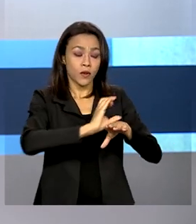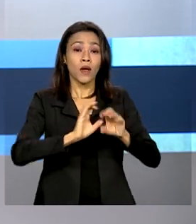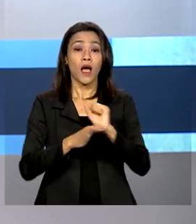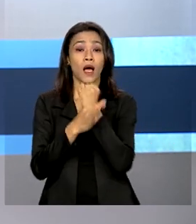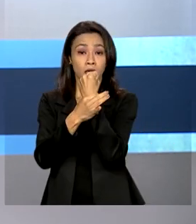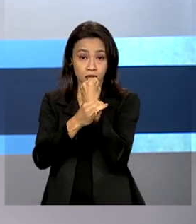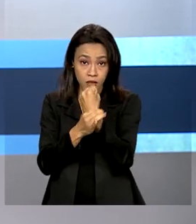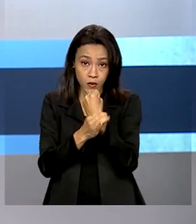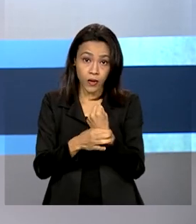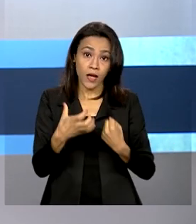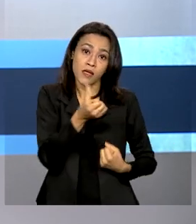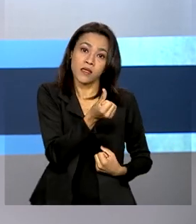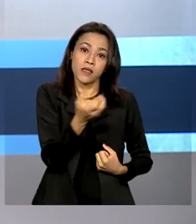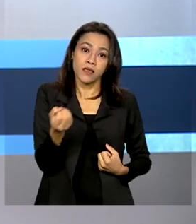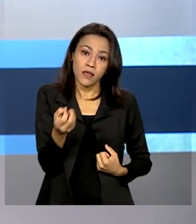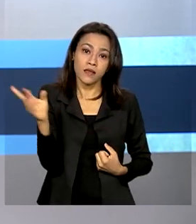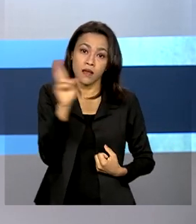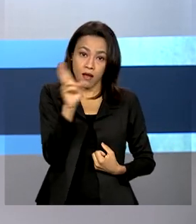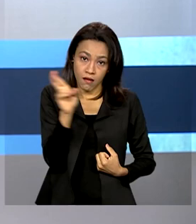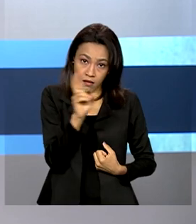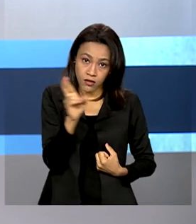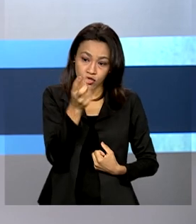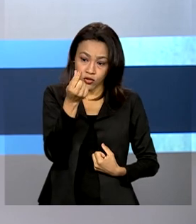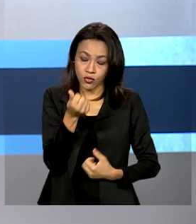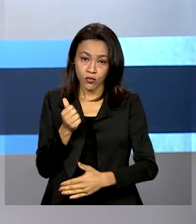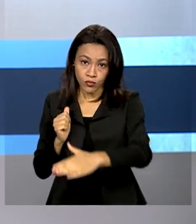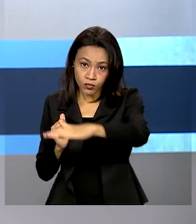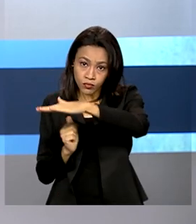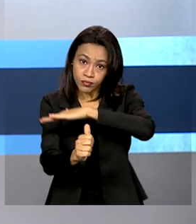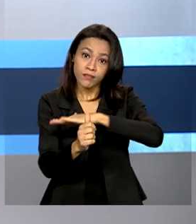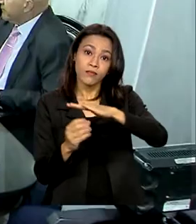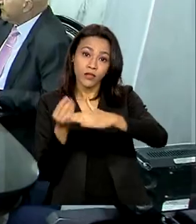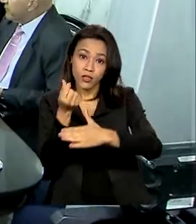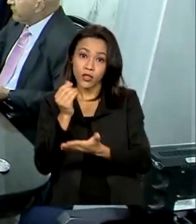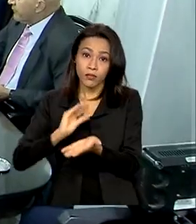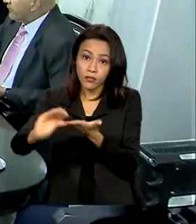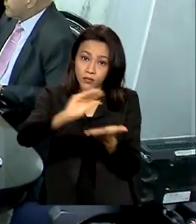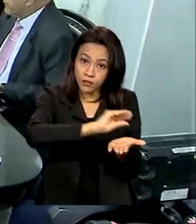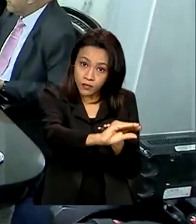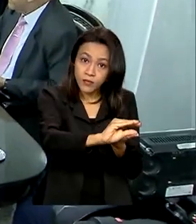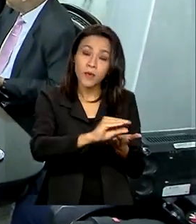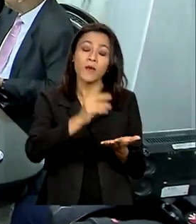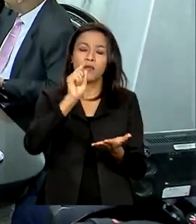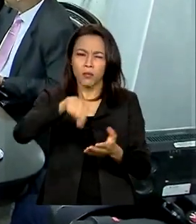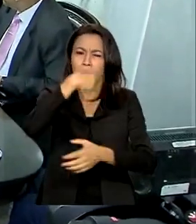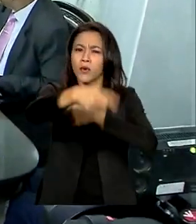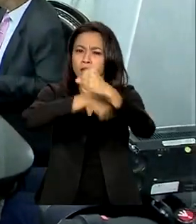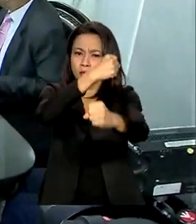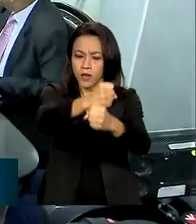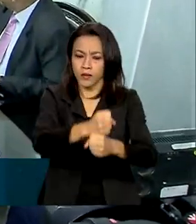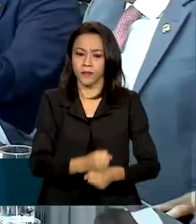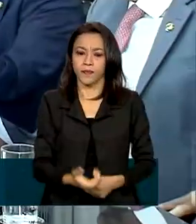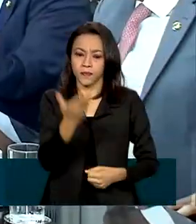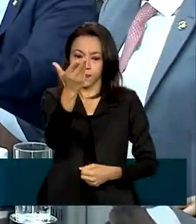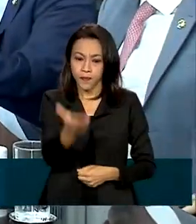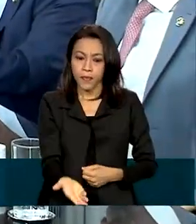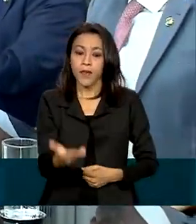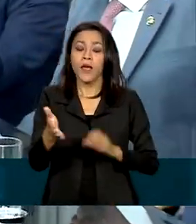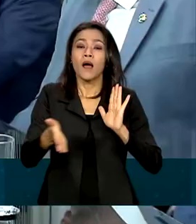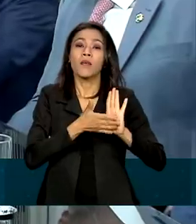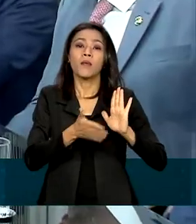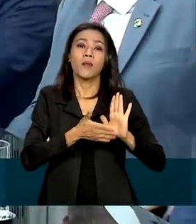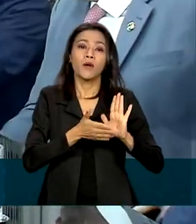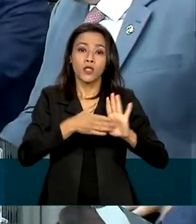para o programa de transferência de renda do governo federal no ano que vem. A sugestão do governo eleito para o texto da